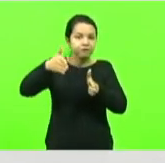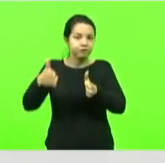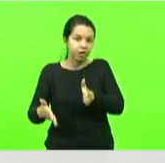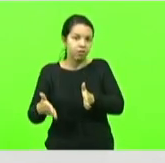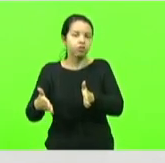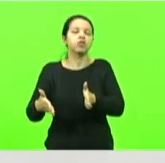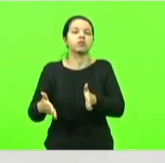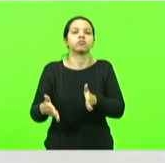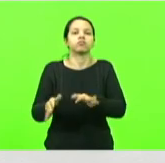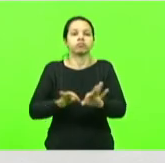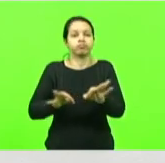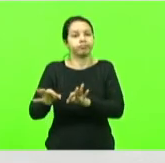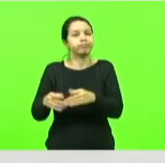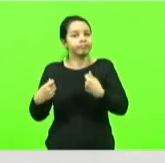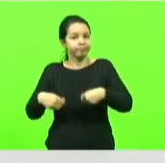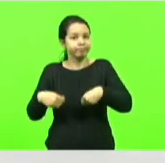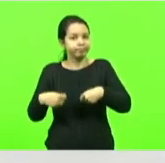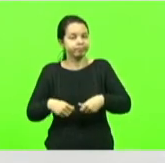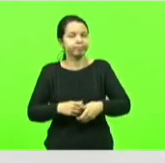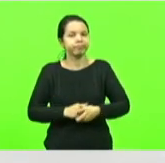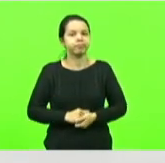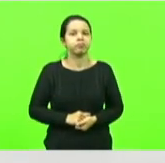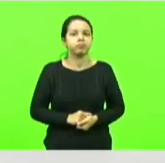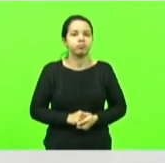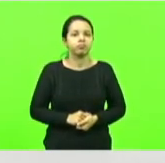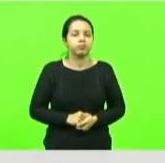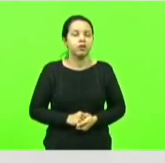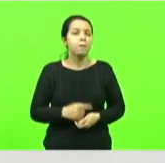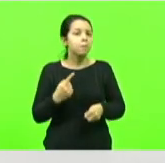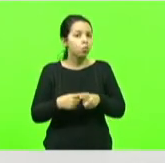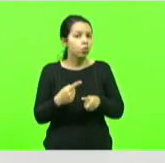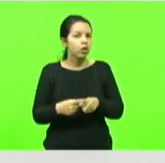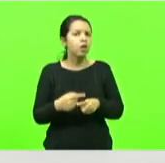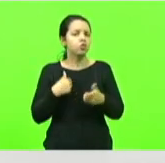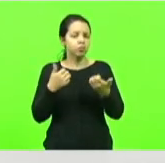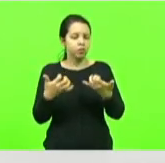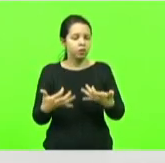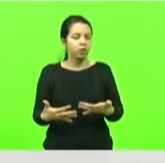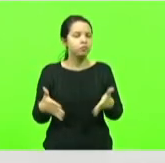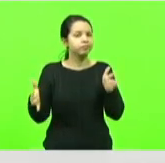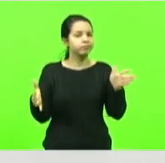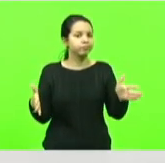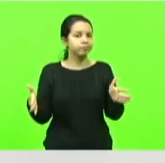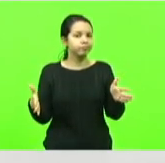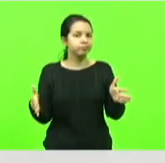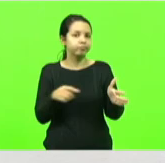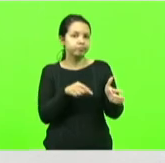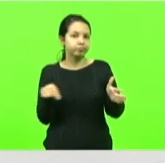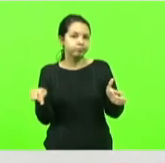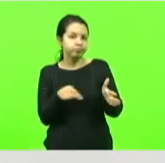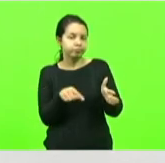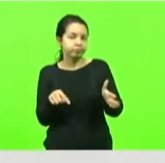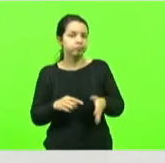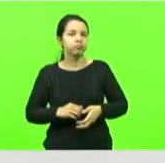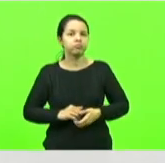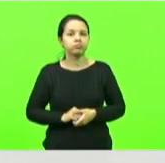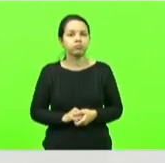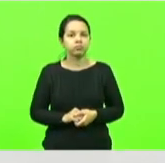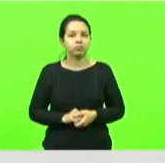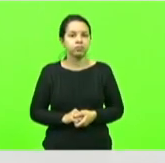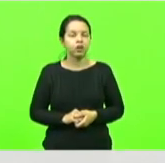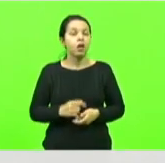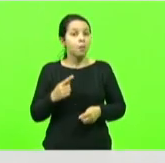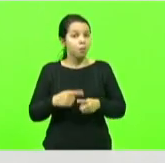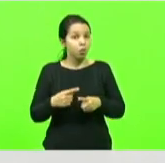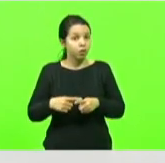para se ter uma ideia por que estou falando desse trecho porque ao mesmo tempo nós vamos ter o trecho de Joinville